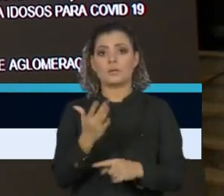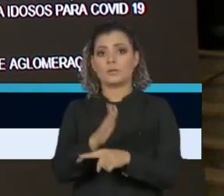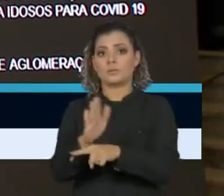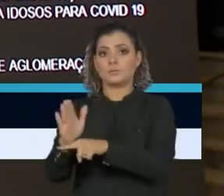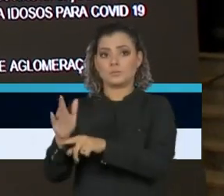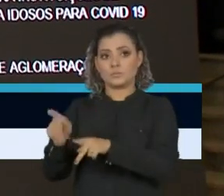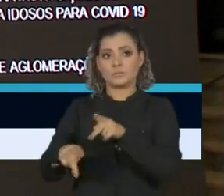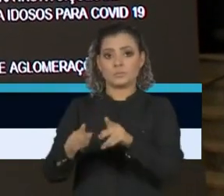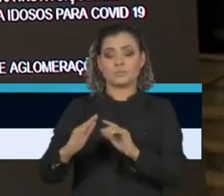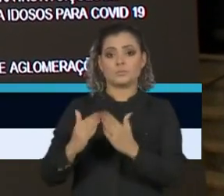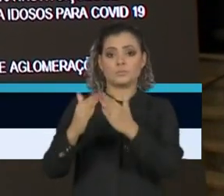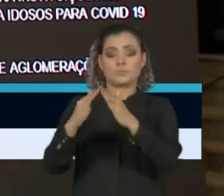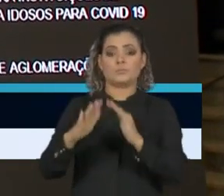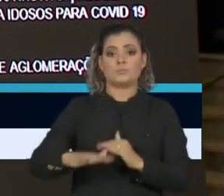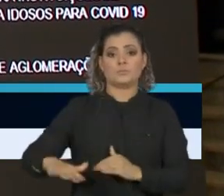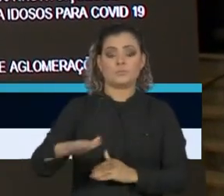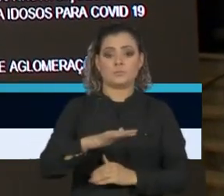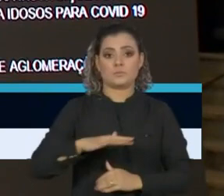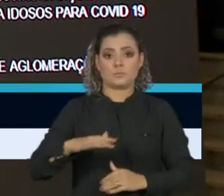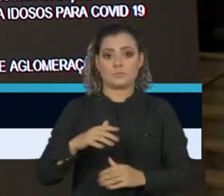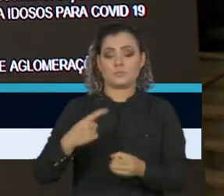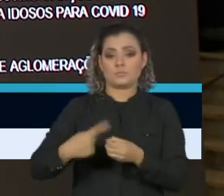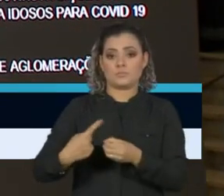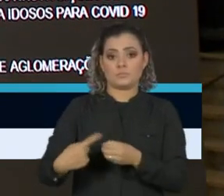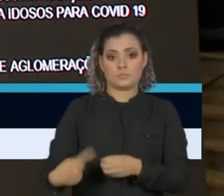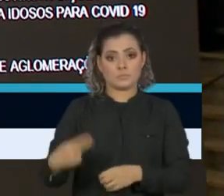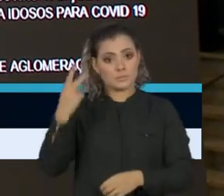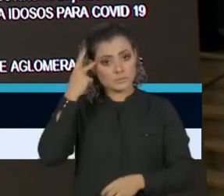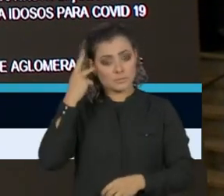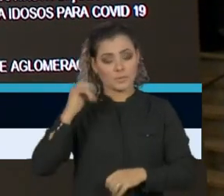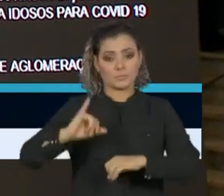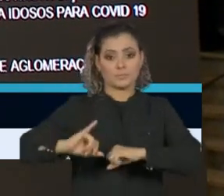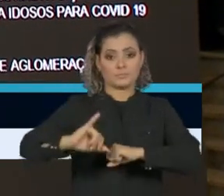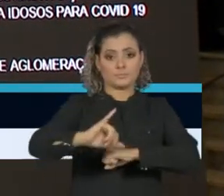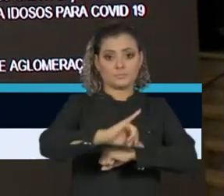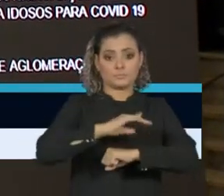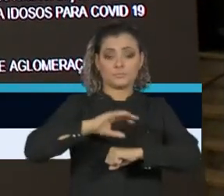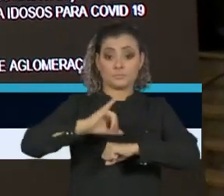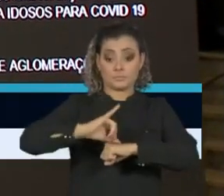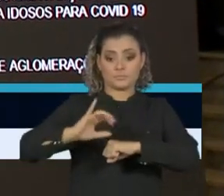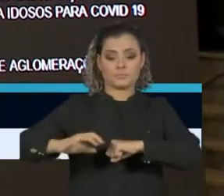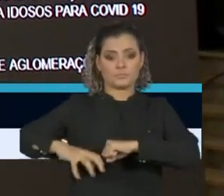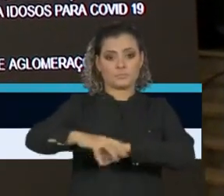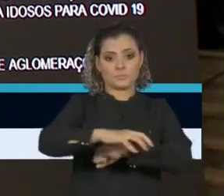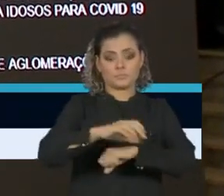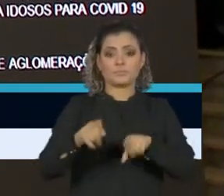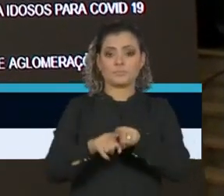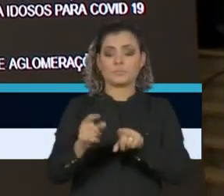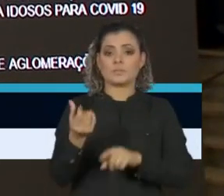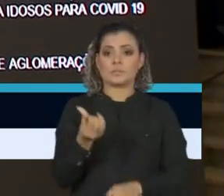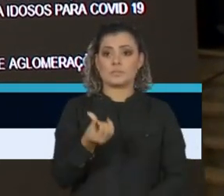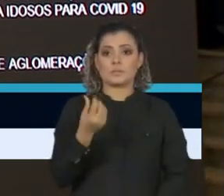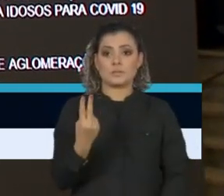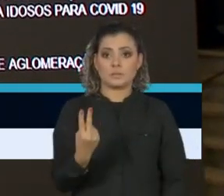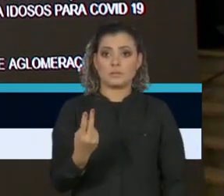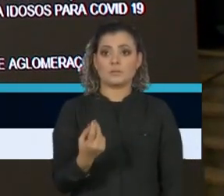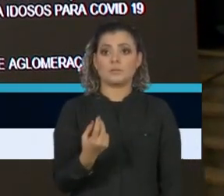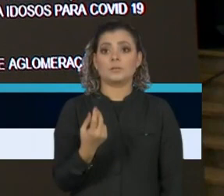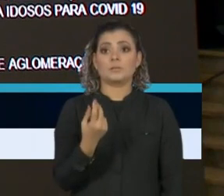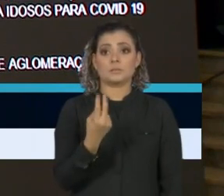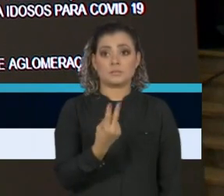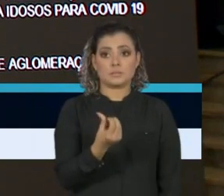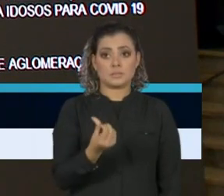em comunidades aqui na região metropolitana. Além de apoio técnico à implantação de 62 centros